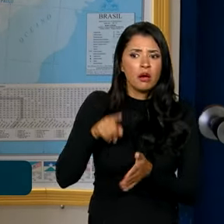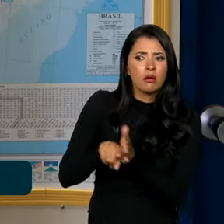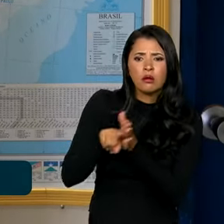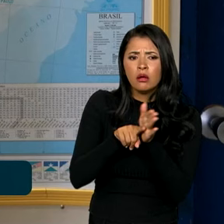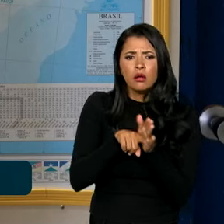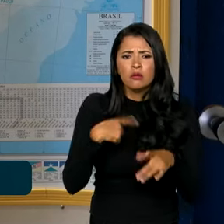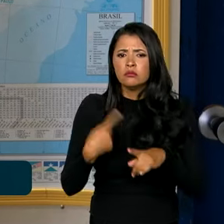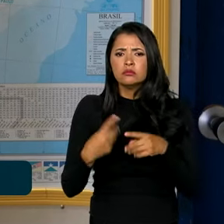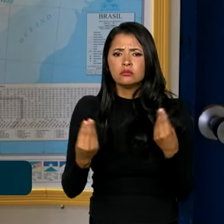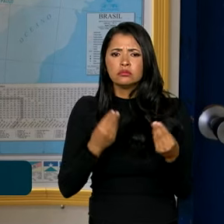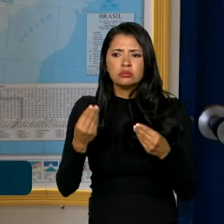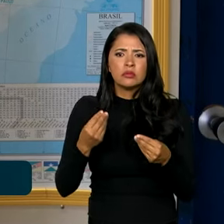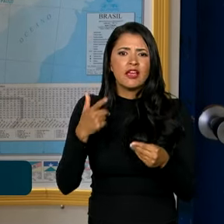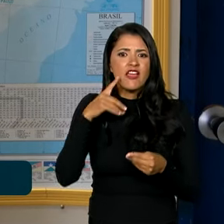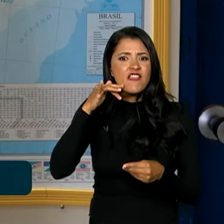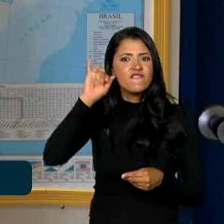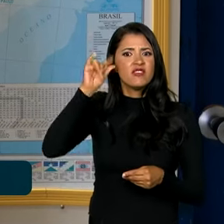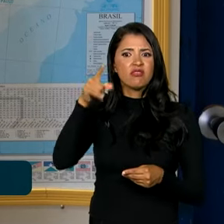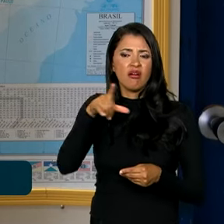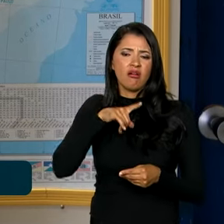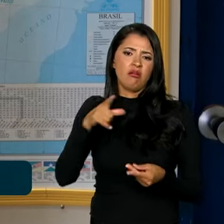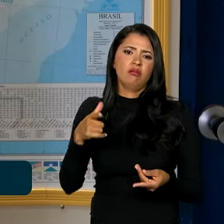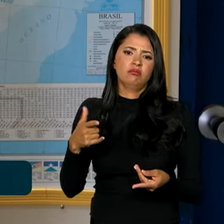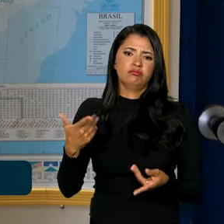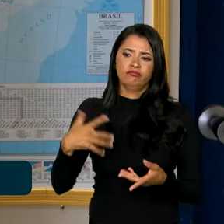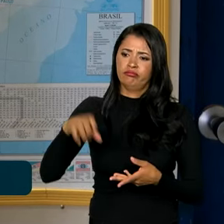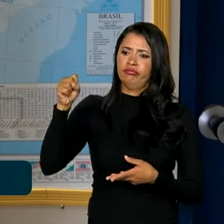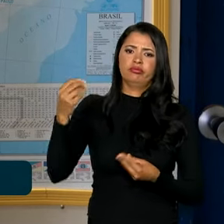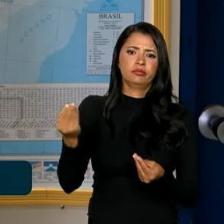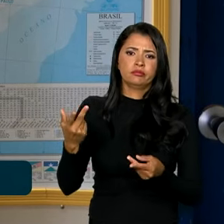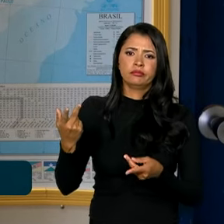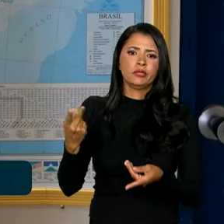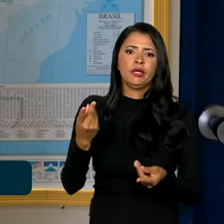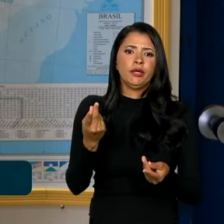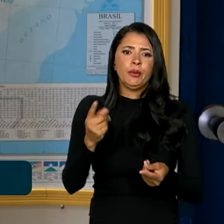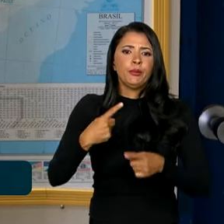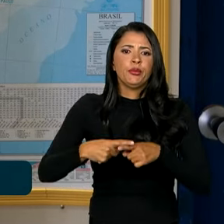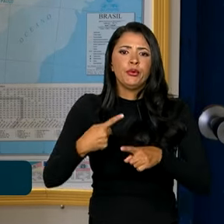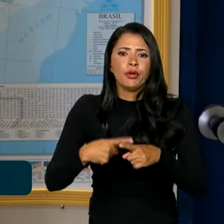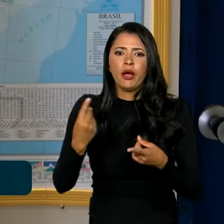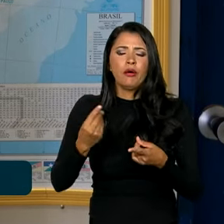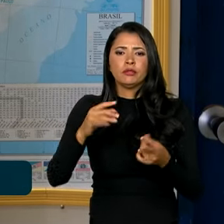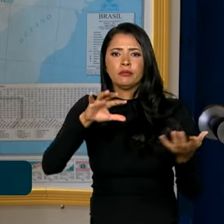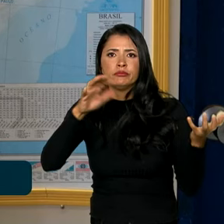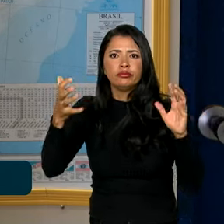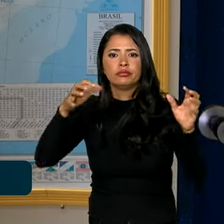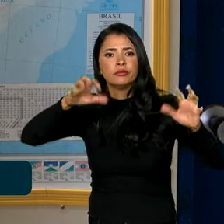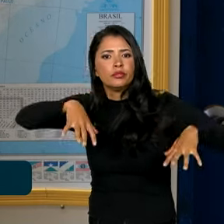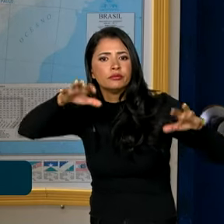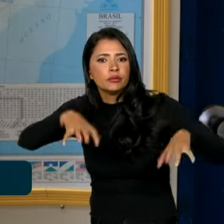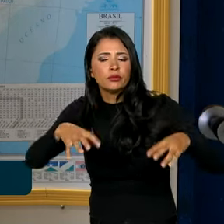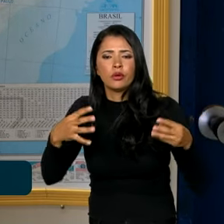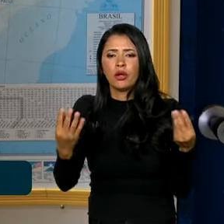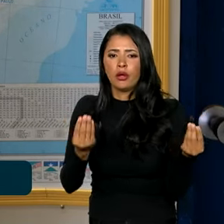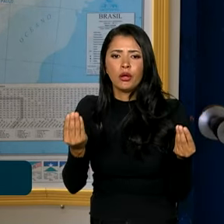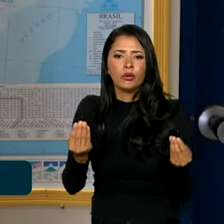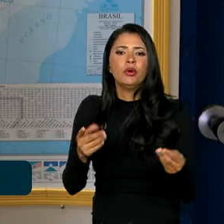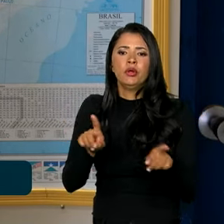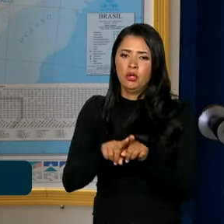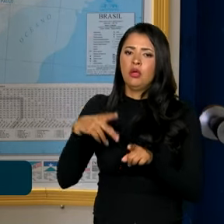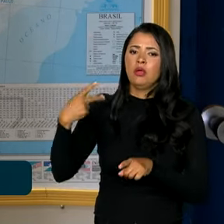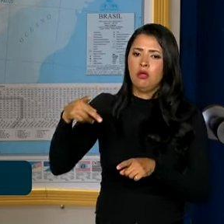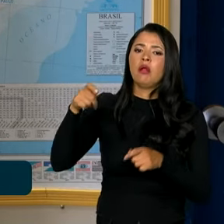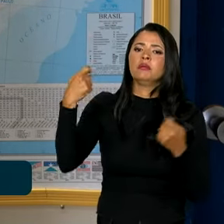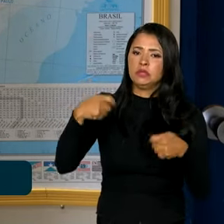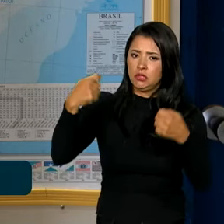possíveis transtornos por conta de catástrofes naturais. E ela vai